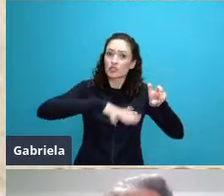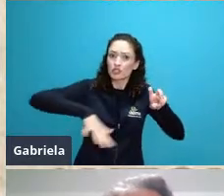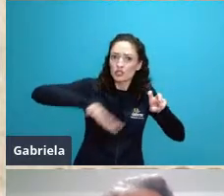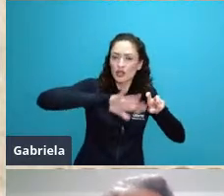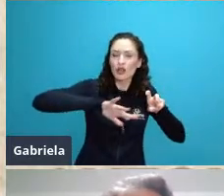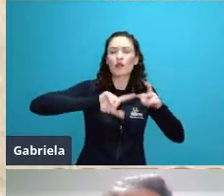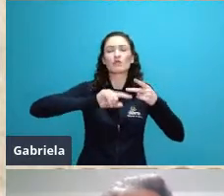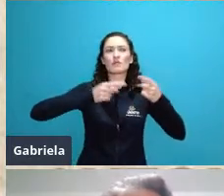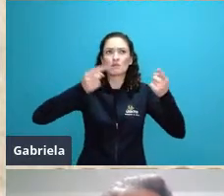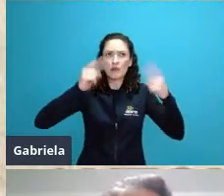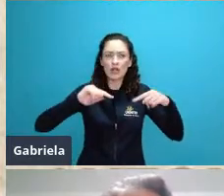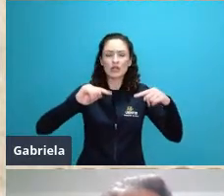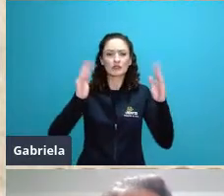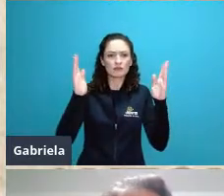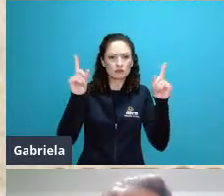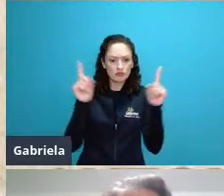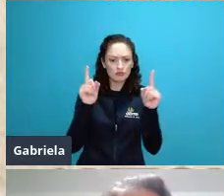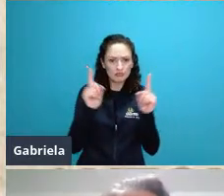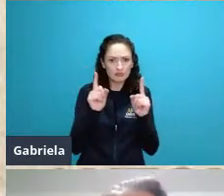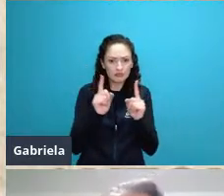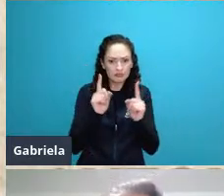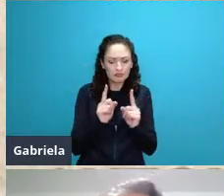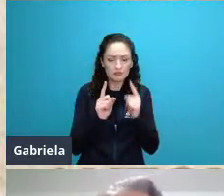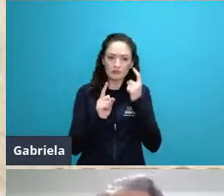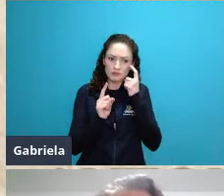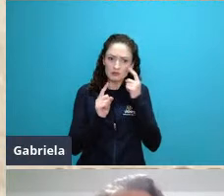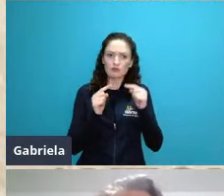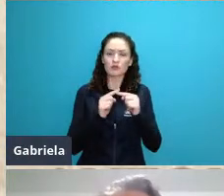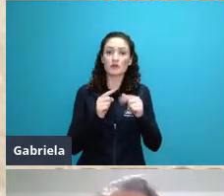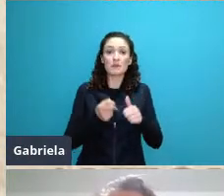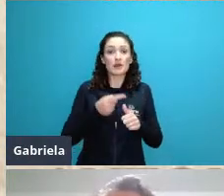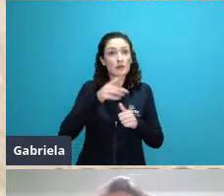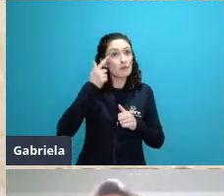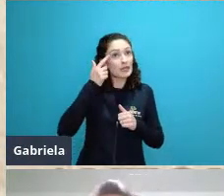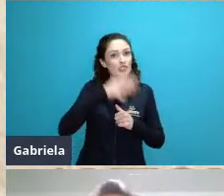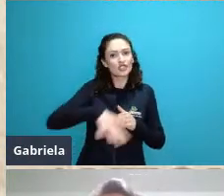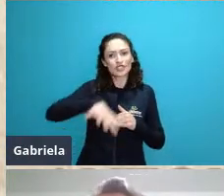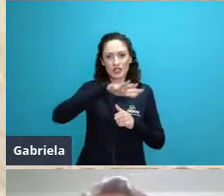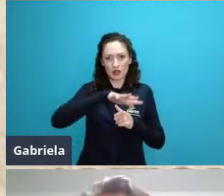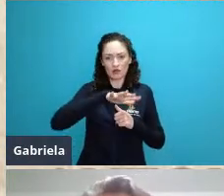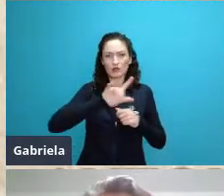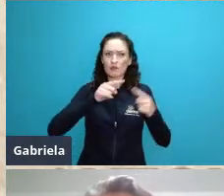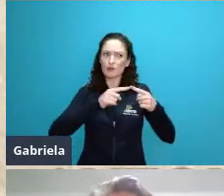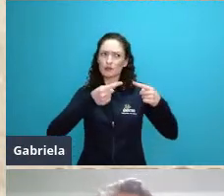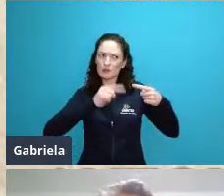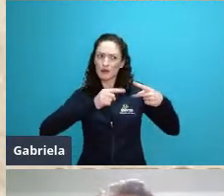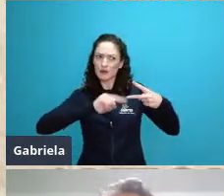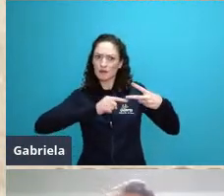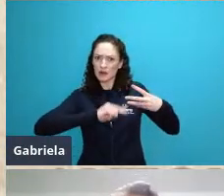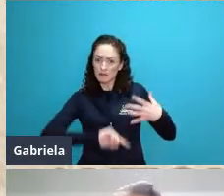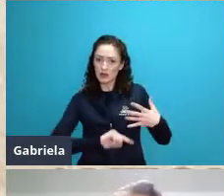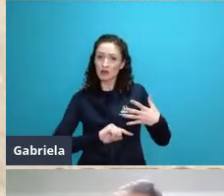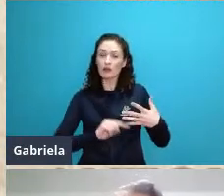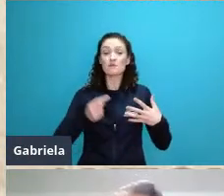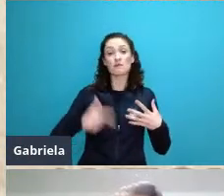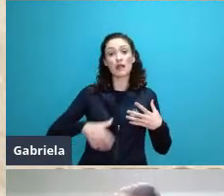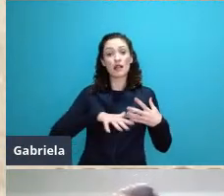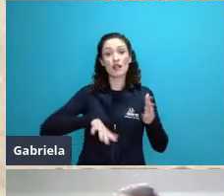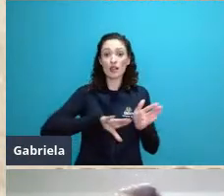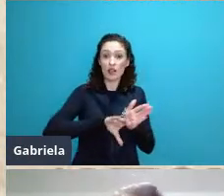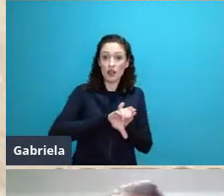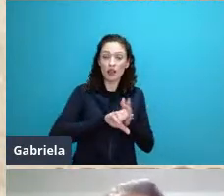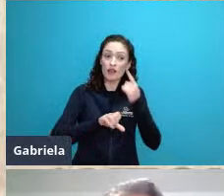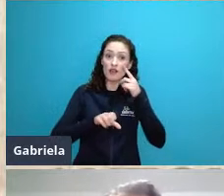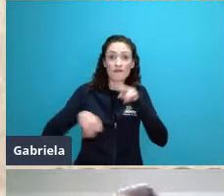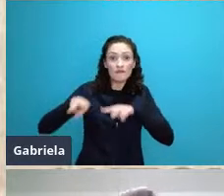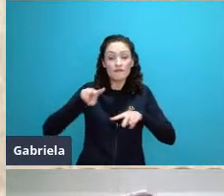e os fenômenos biológicos tem que ser entendidos de forma holística mas o que significa na prática